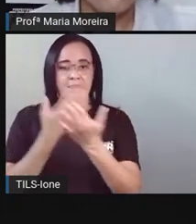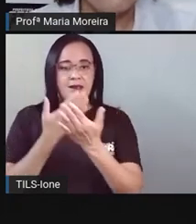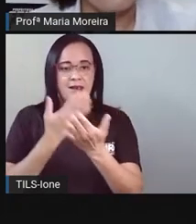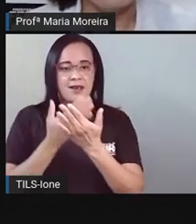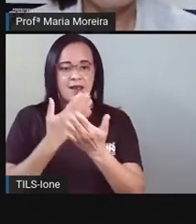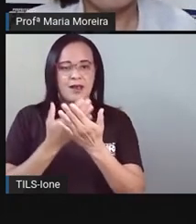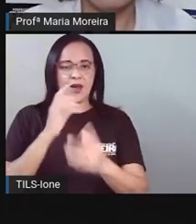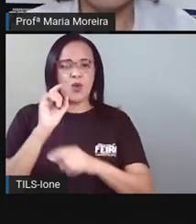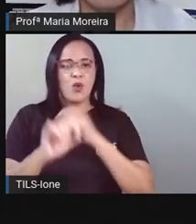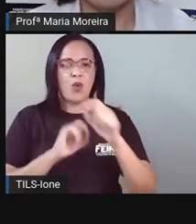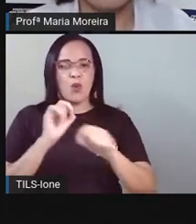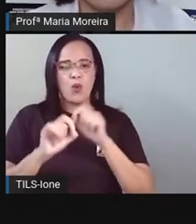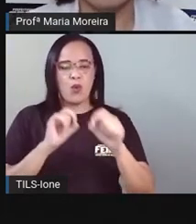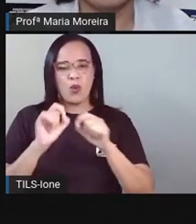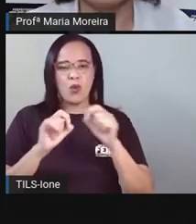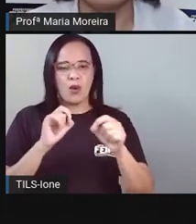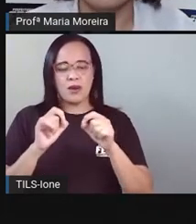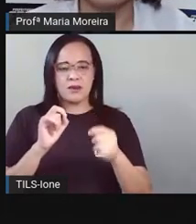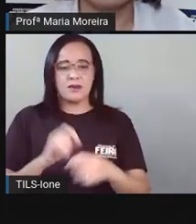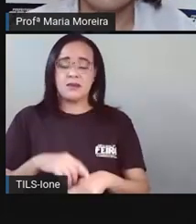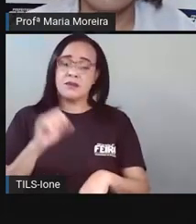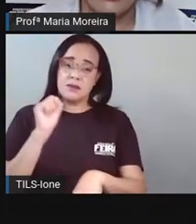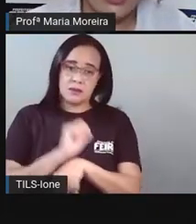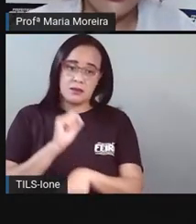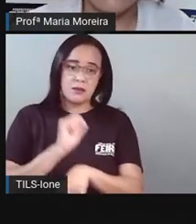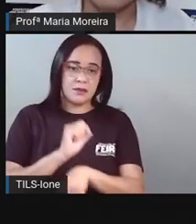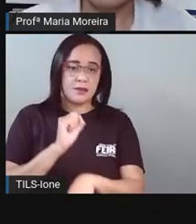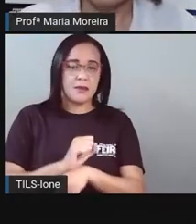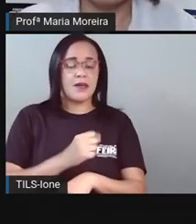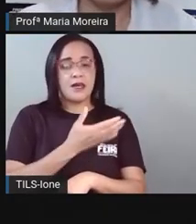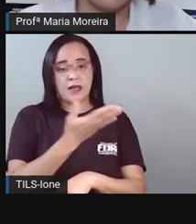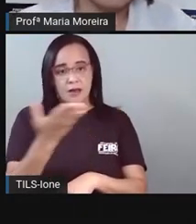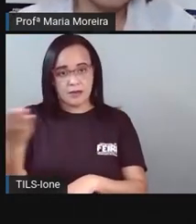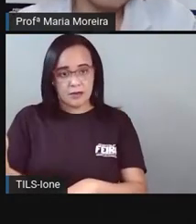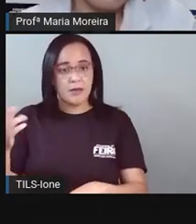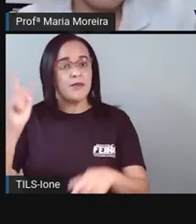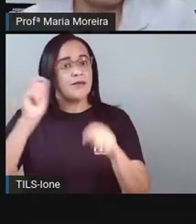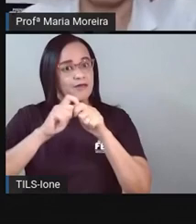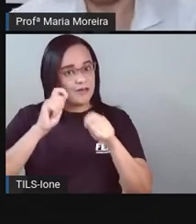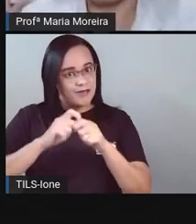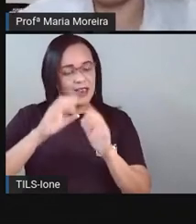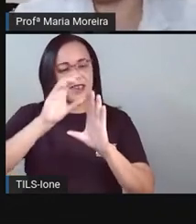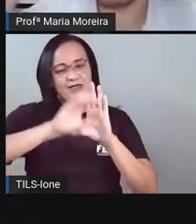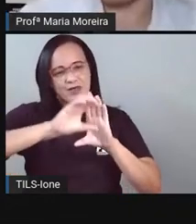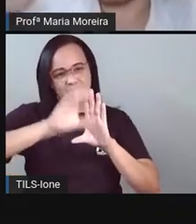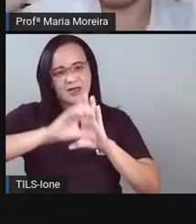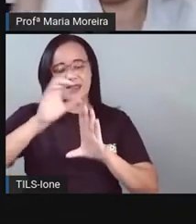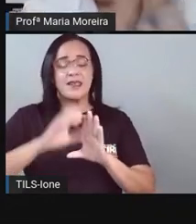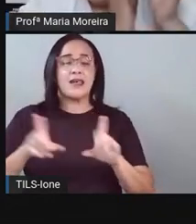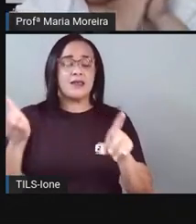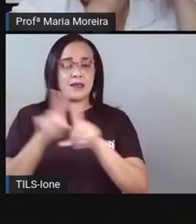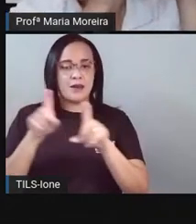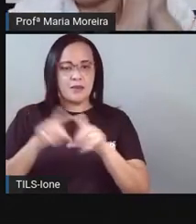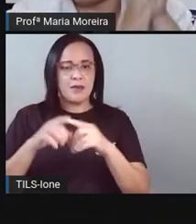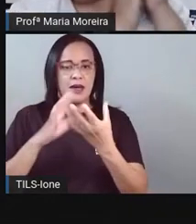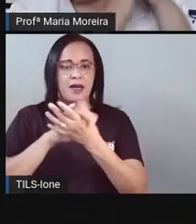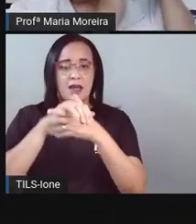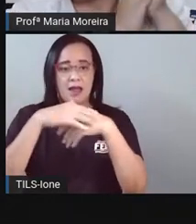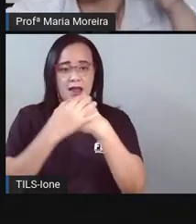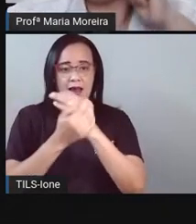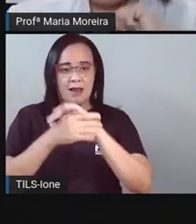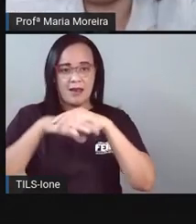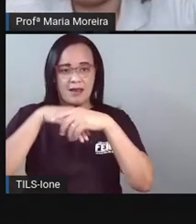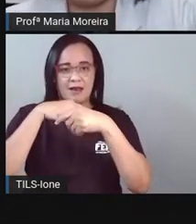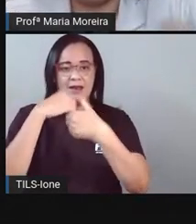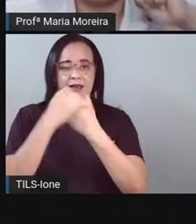Foi meio corridinho. Mas a prova espera que vocês façam aí o calendário. Não esqueçam de... Lavem as mãos, ó. Lava uma